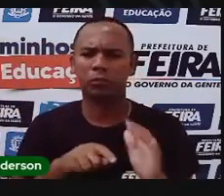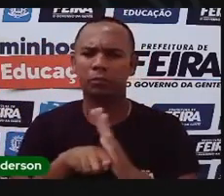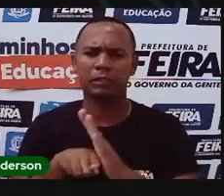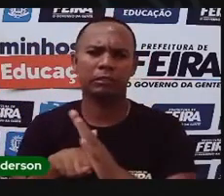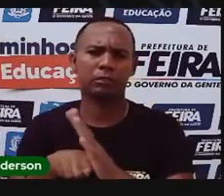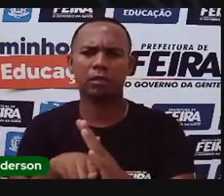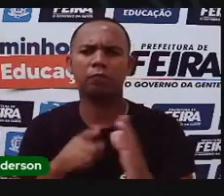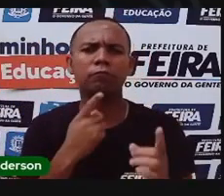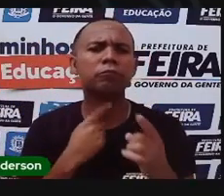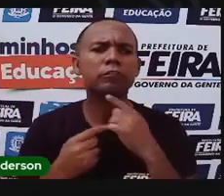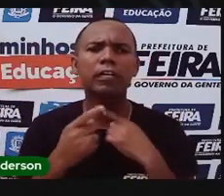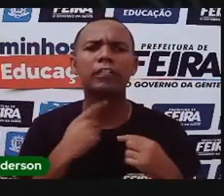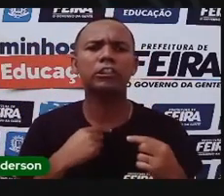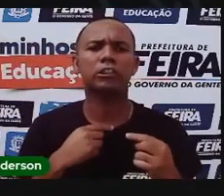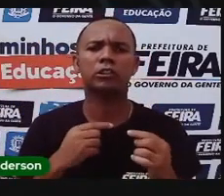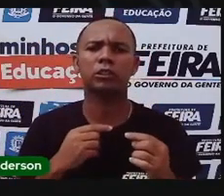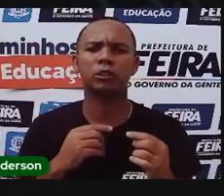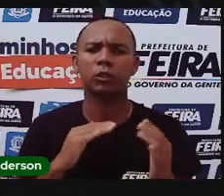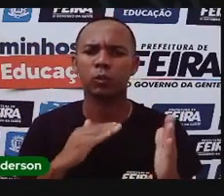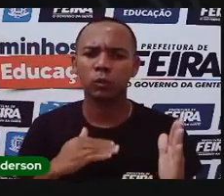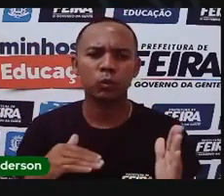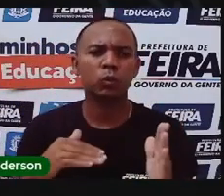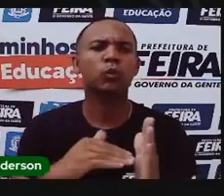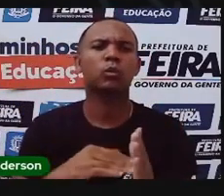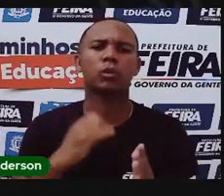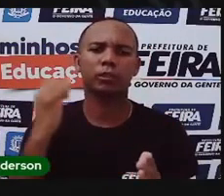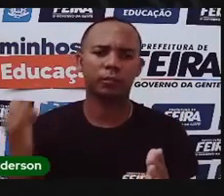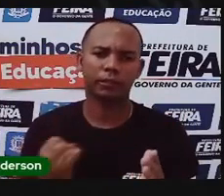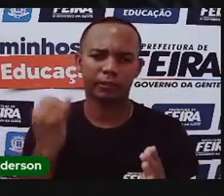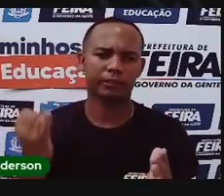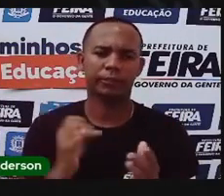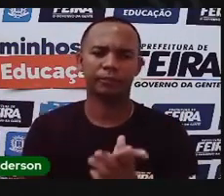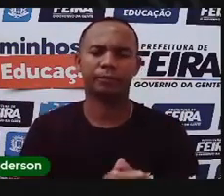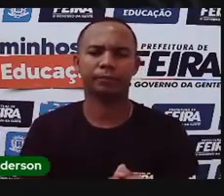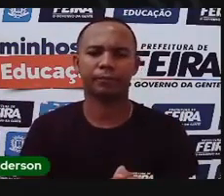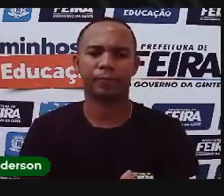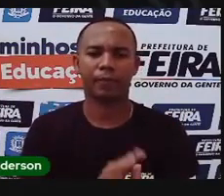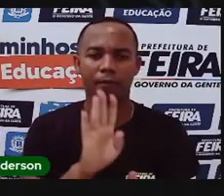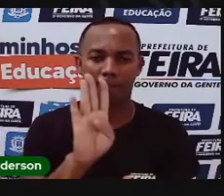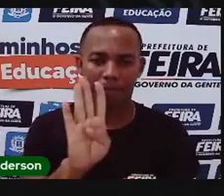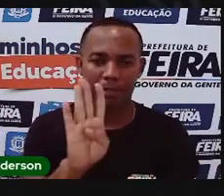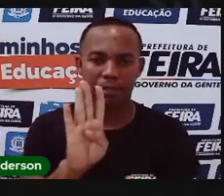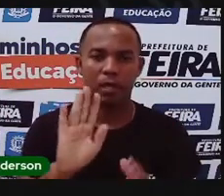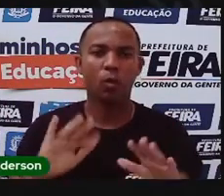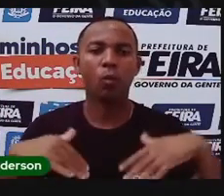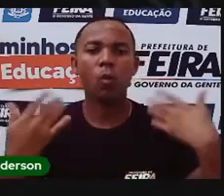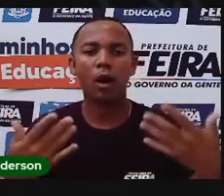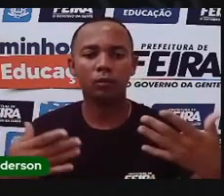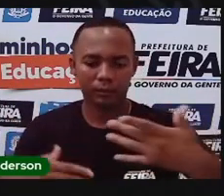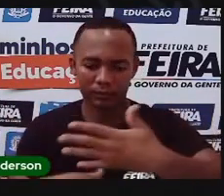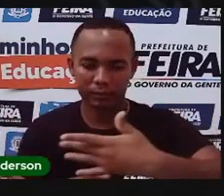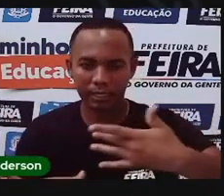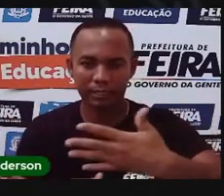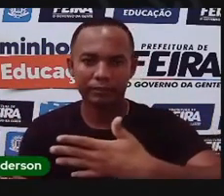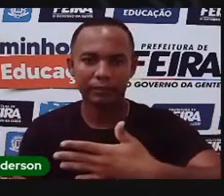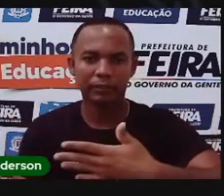importante. Então, resiste àquilo que você achar importante. Certo? Letra B. Em qual cidade existe um